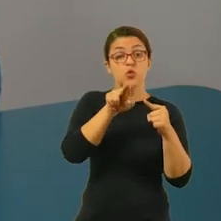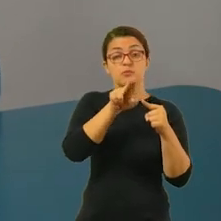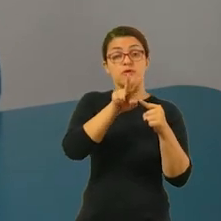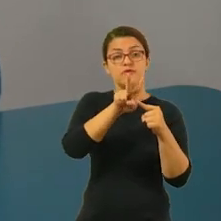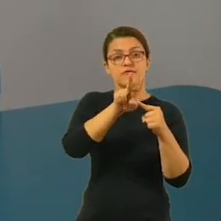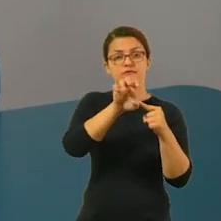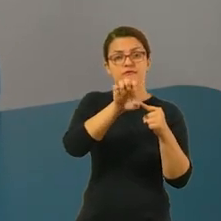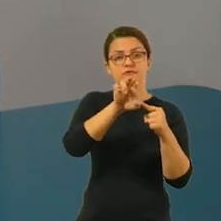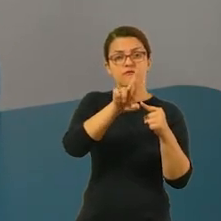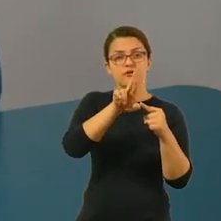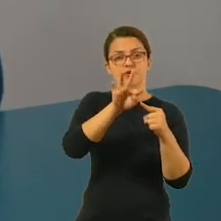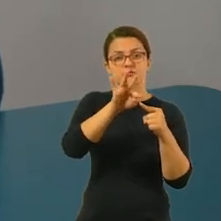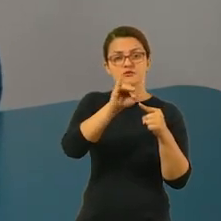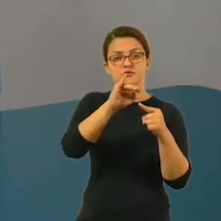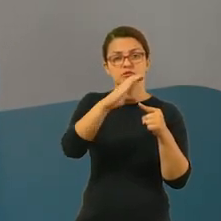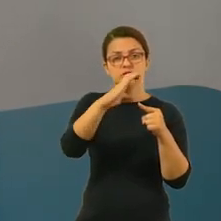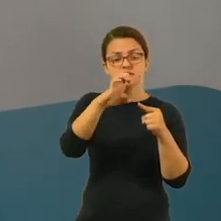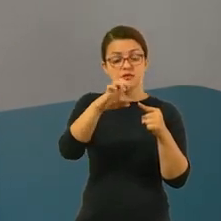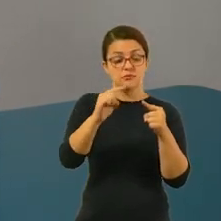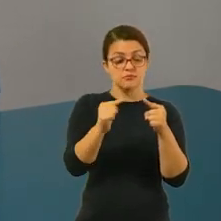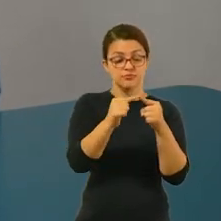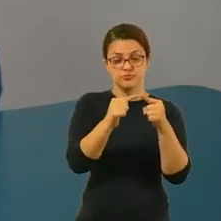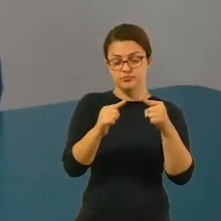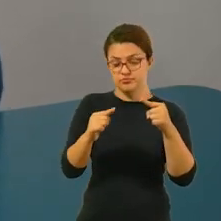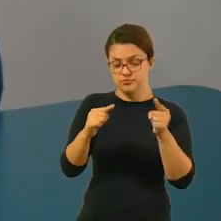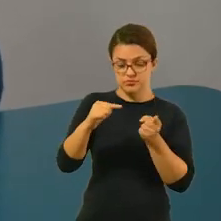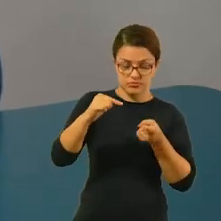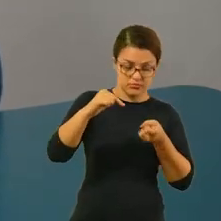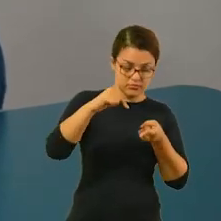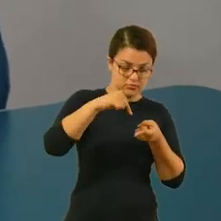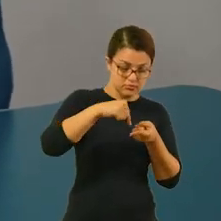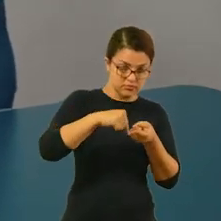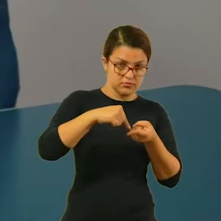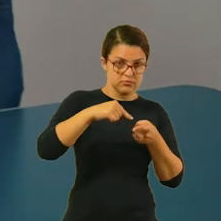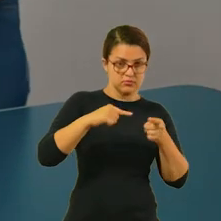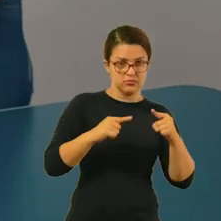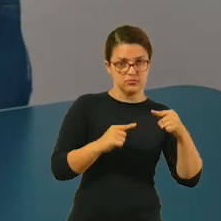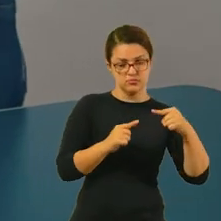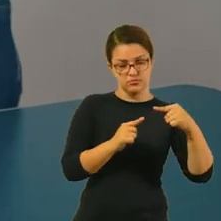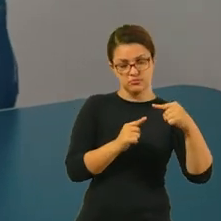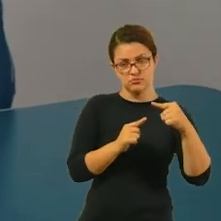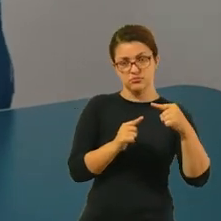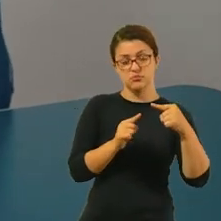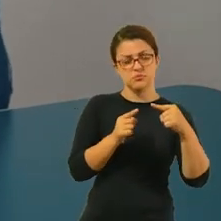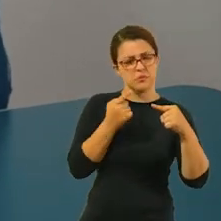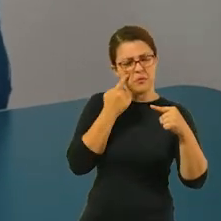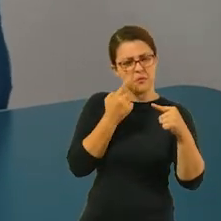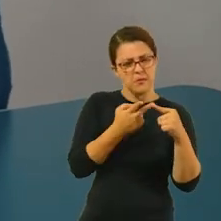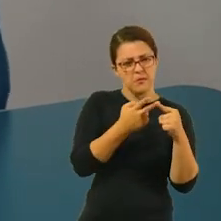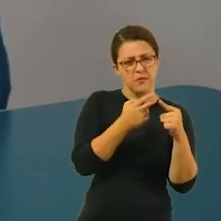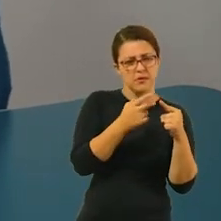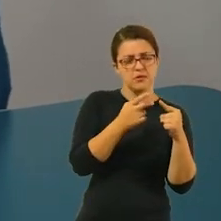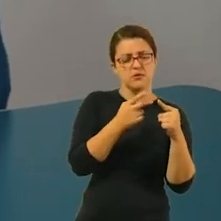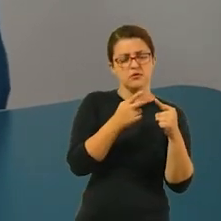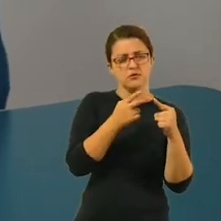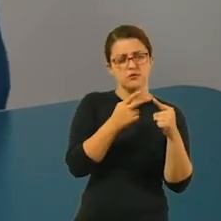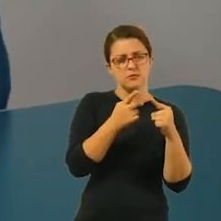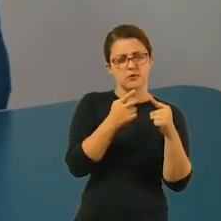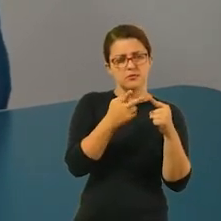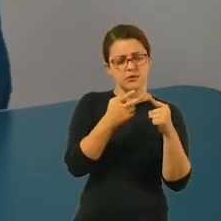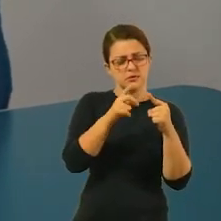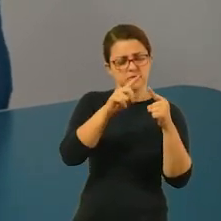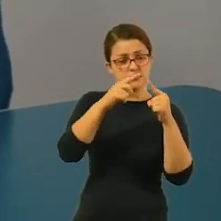Então, nós temos as vértices e também nós temos os ângulos. Então, nós podemos observar uma figura geométrica